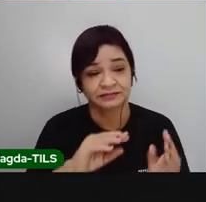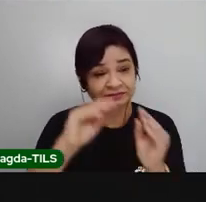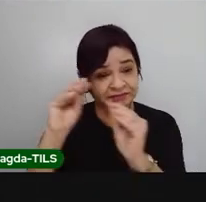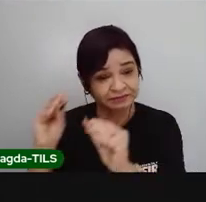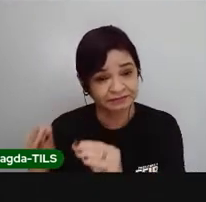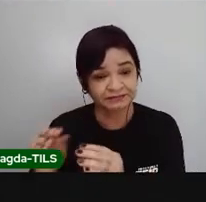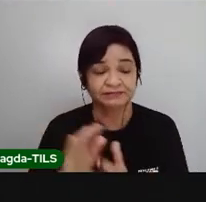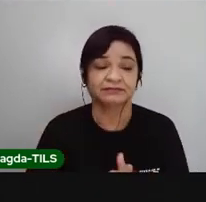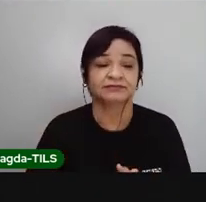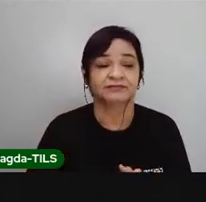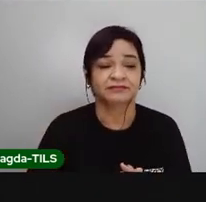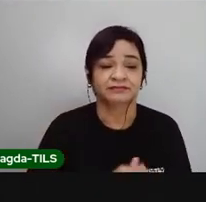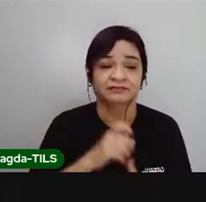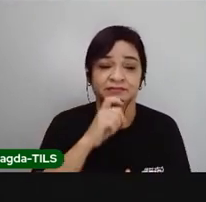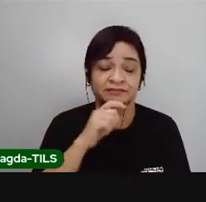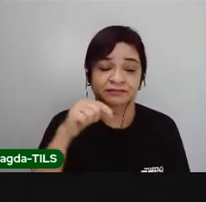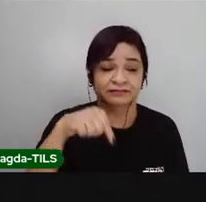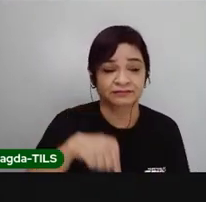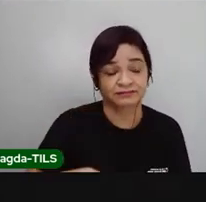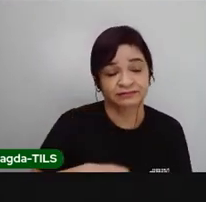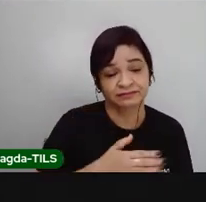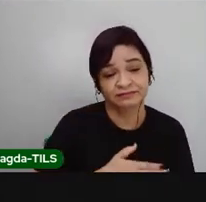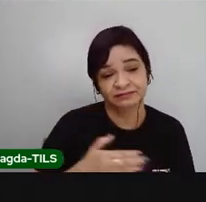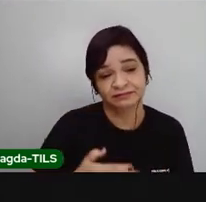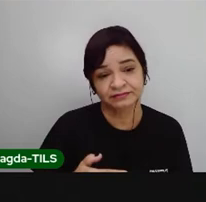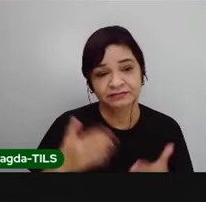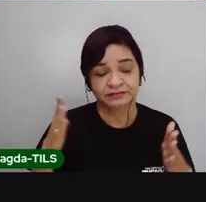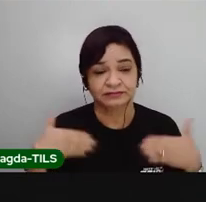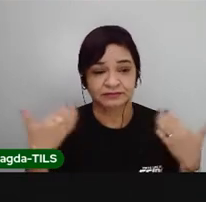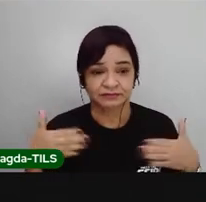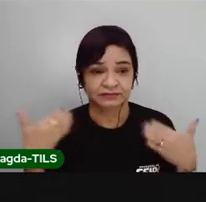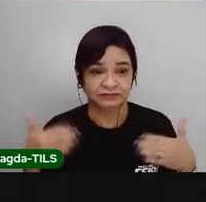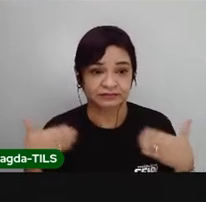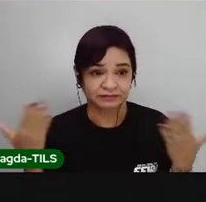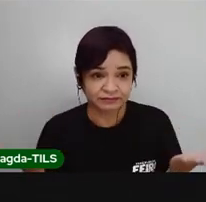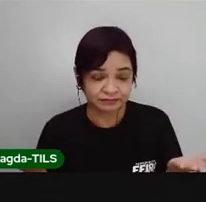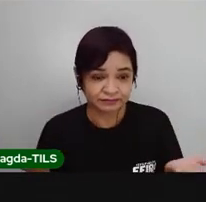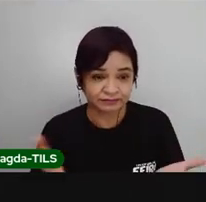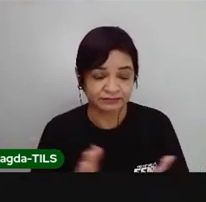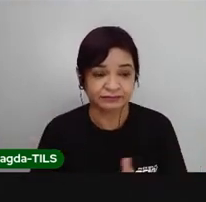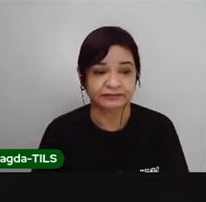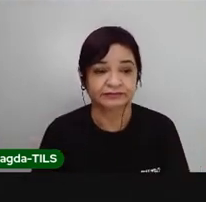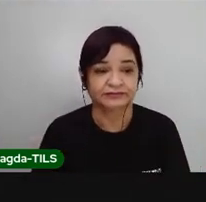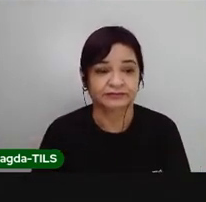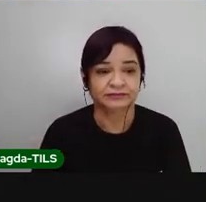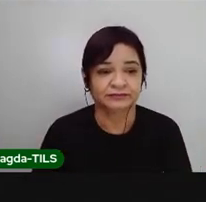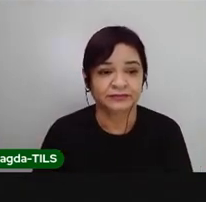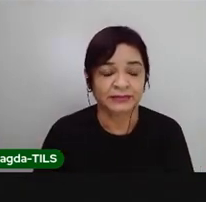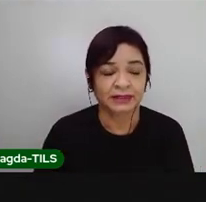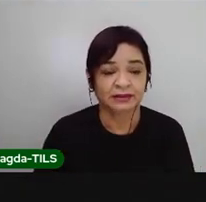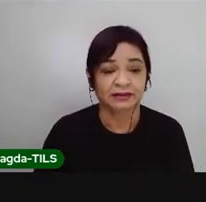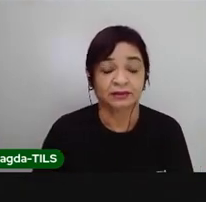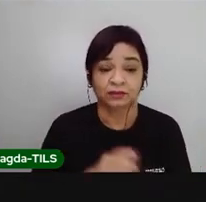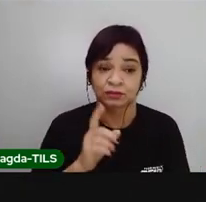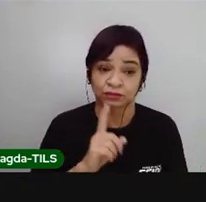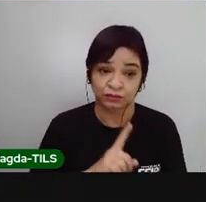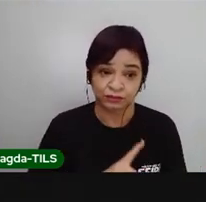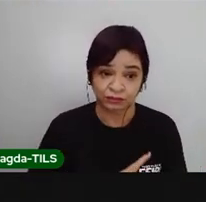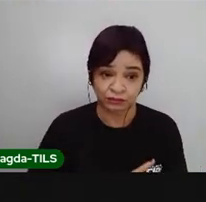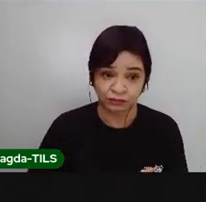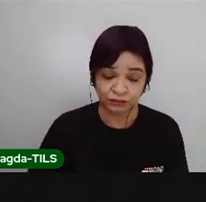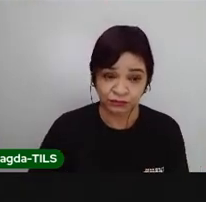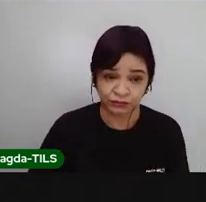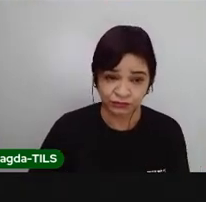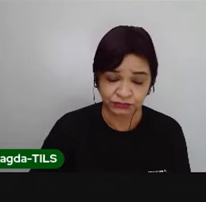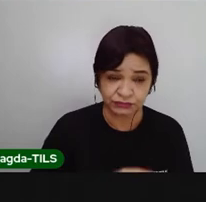iniciam o inverno, e aqui vai iniciar o verão. Então, as datas são iguais, só que o